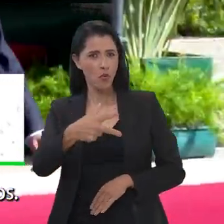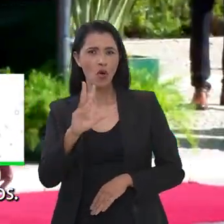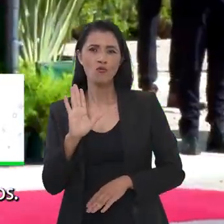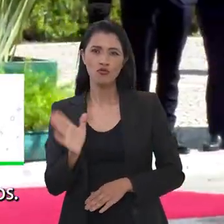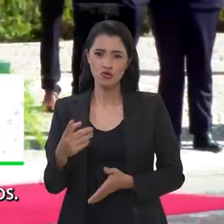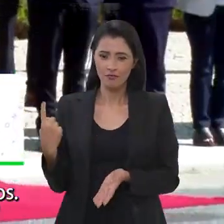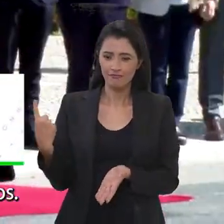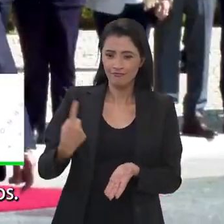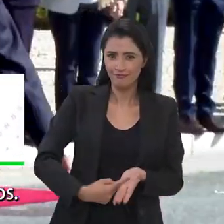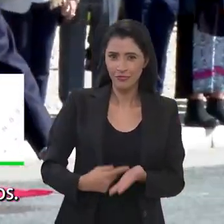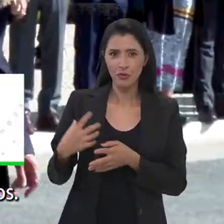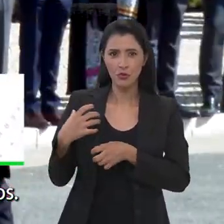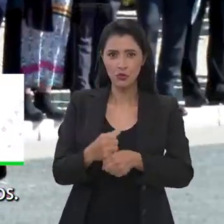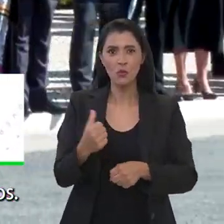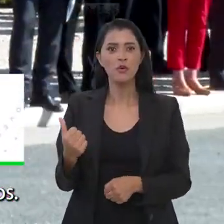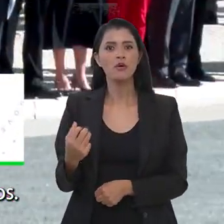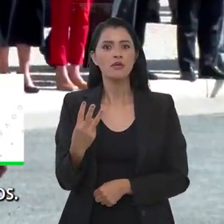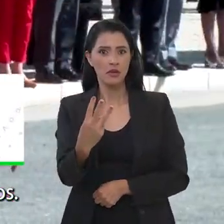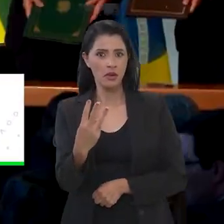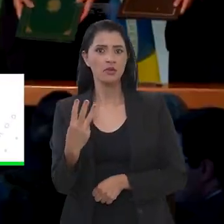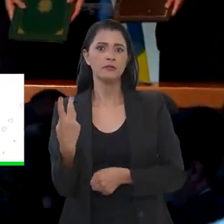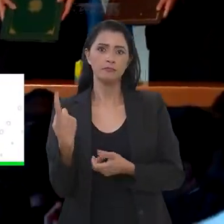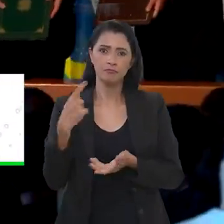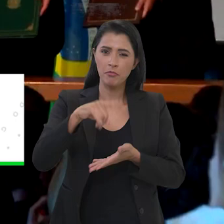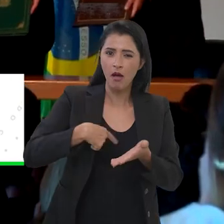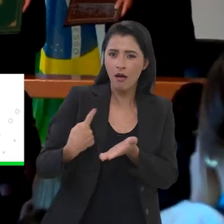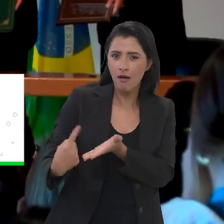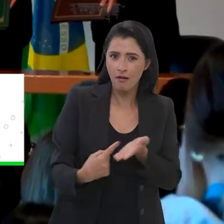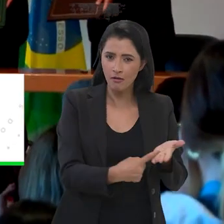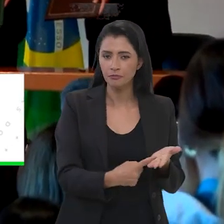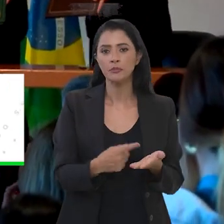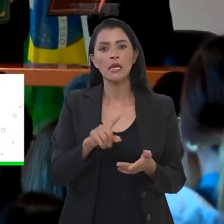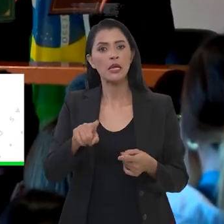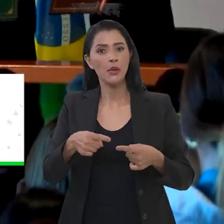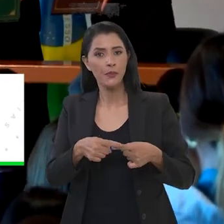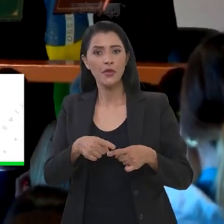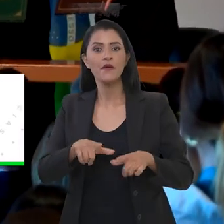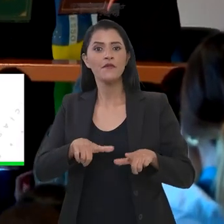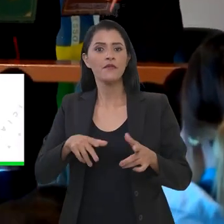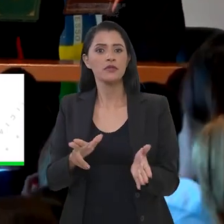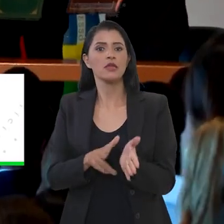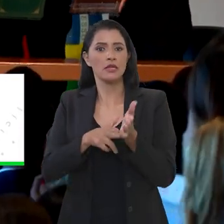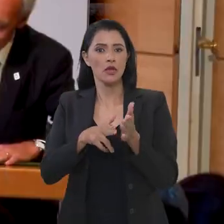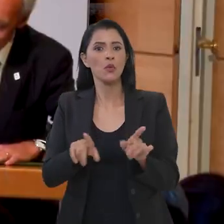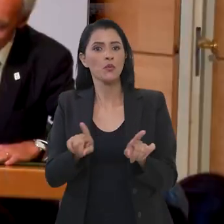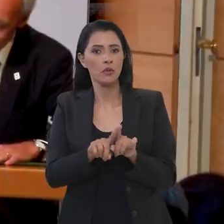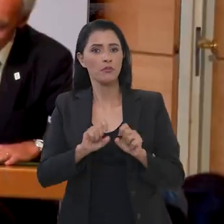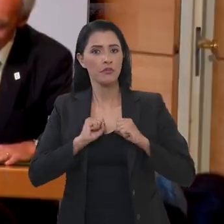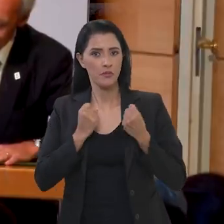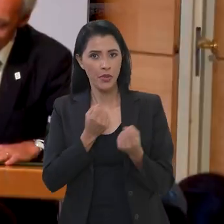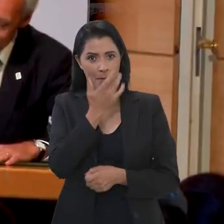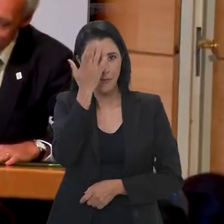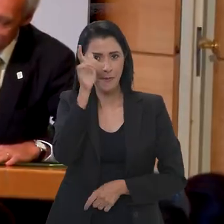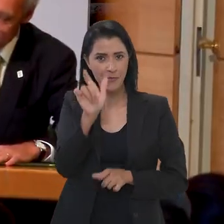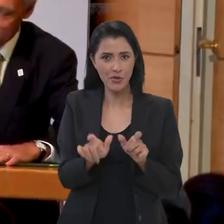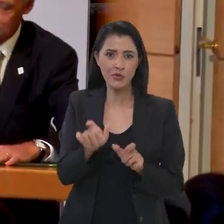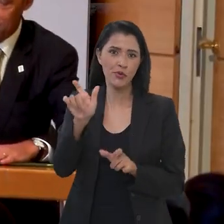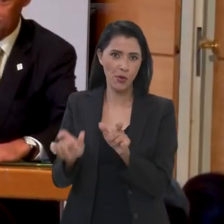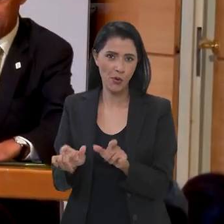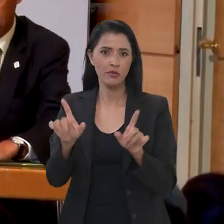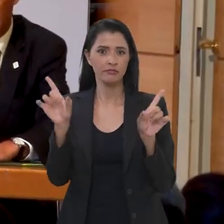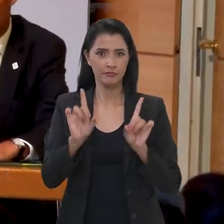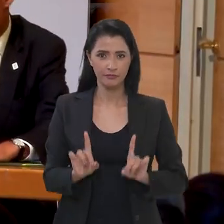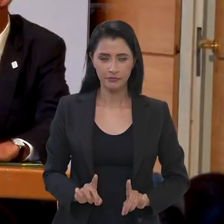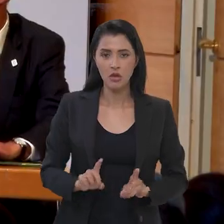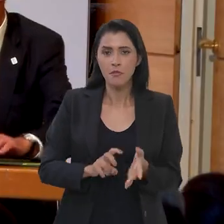Portugal já foram fechados 13 acordos, entre eles a validação de diplomas e a defesa dos direitos à